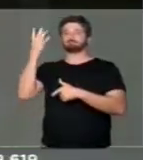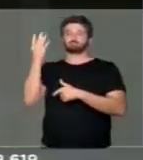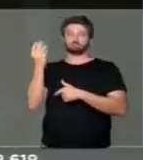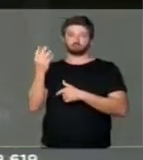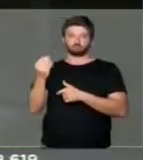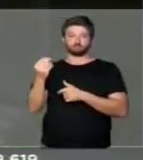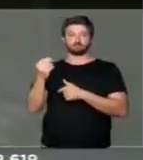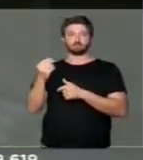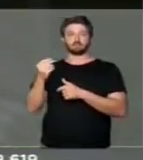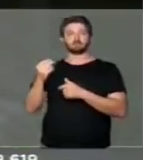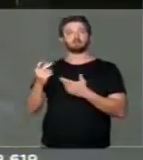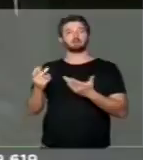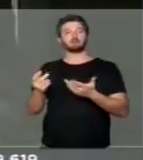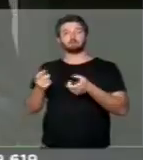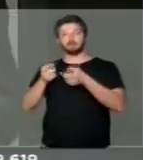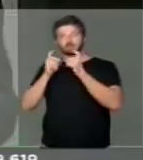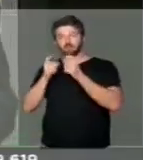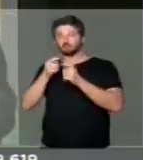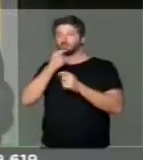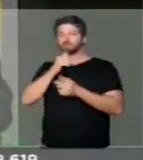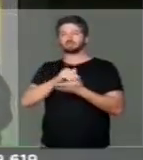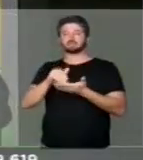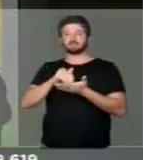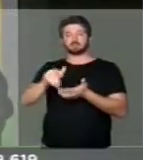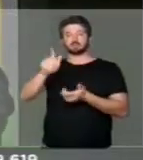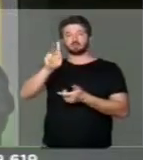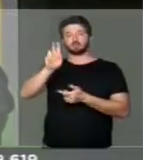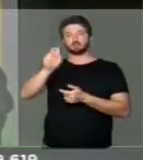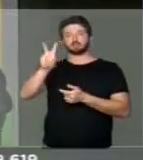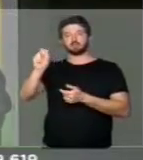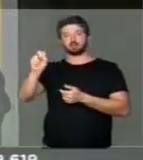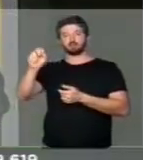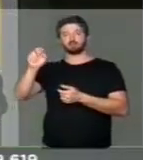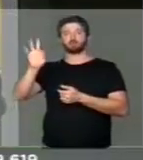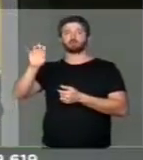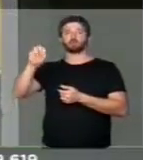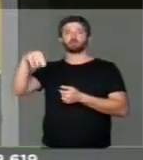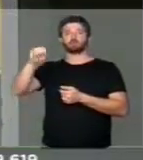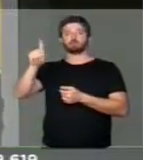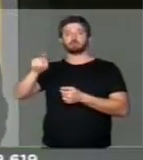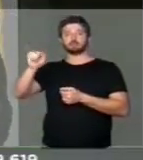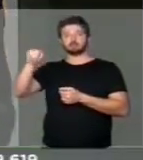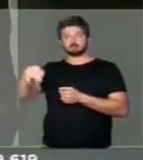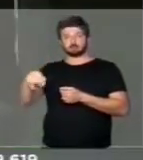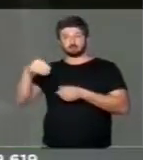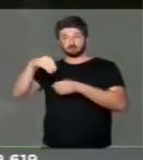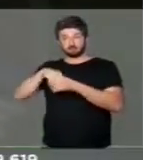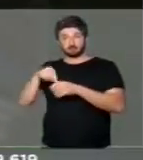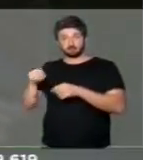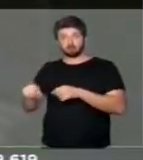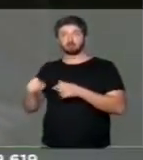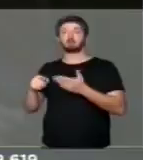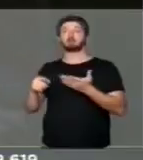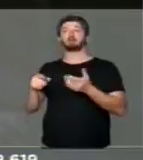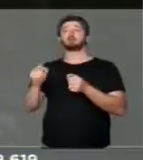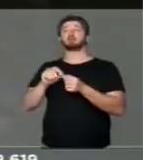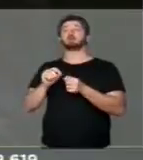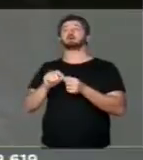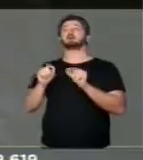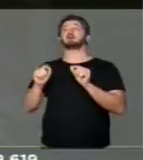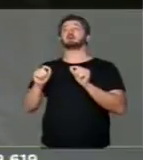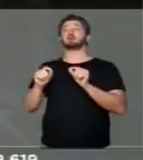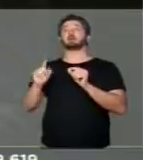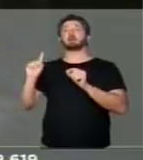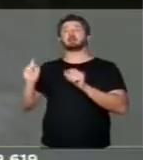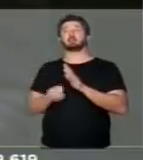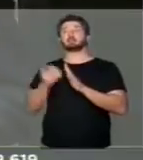no comando do secretário Gustavo Tomazin. À frente desta pasta, Tomazin atuou em prol de